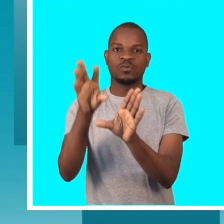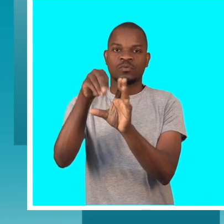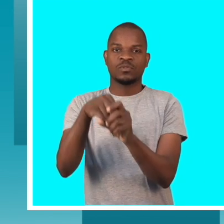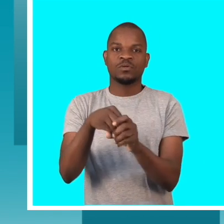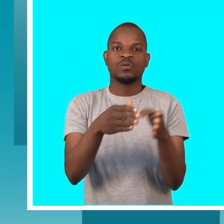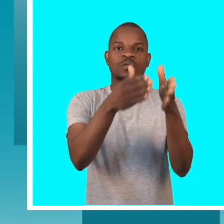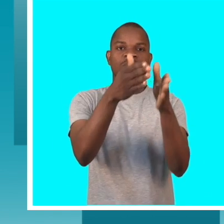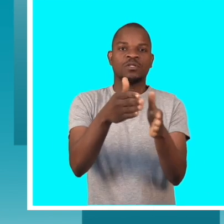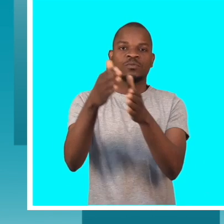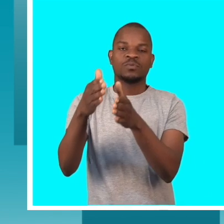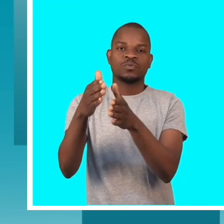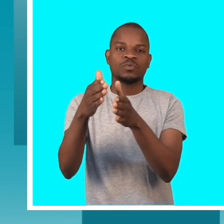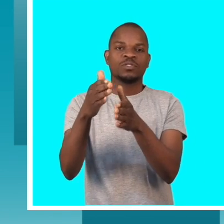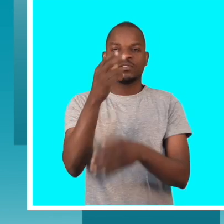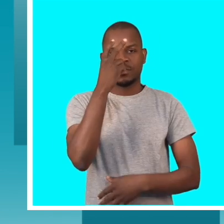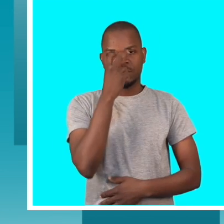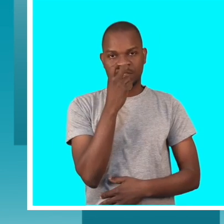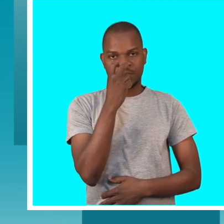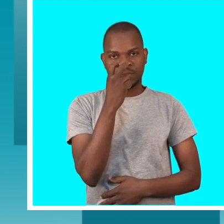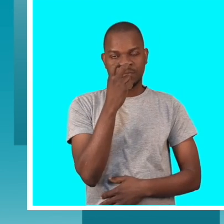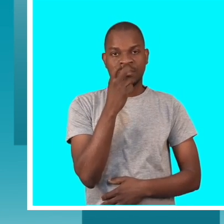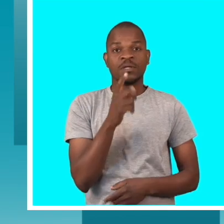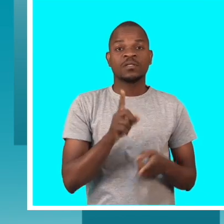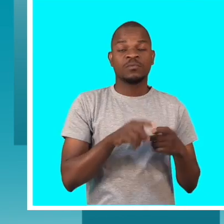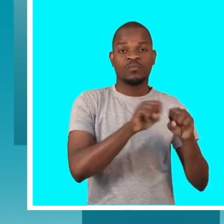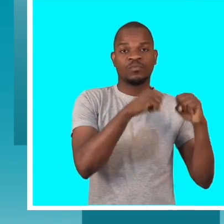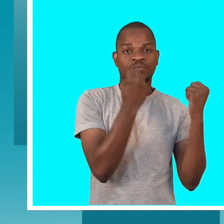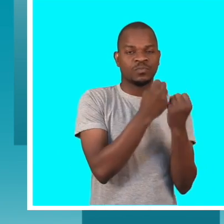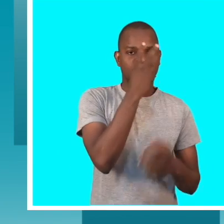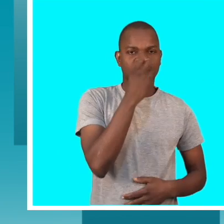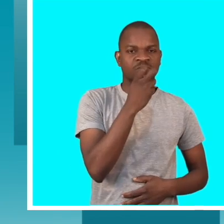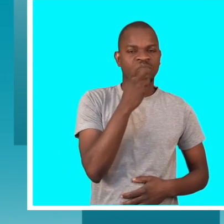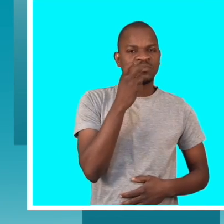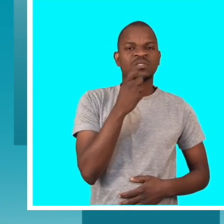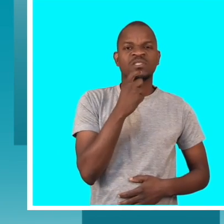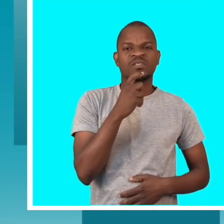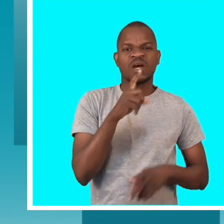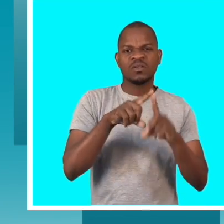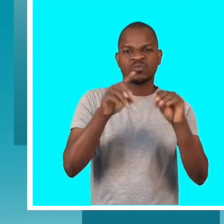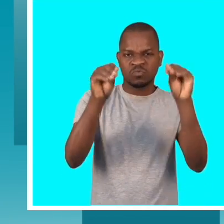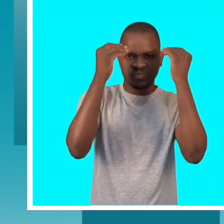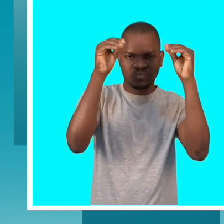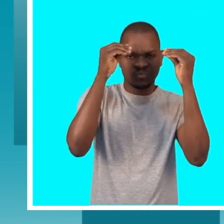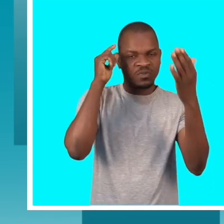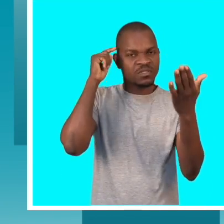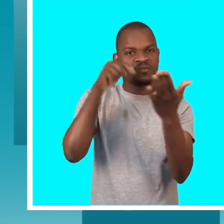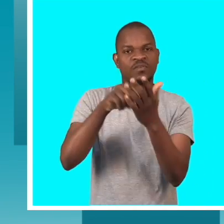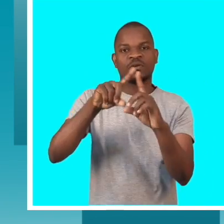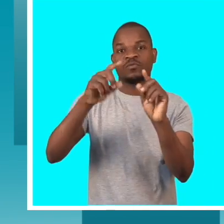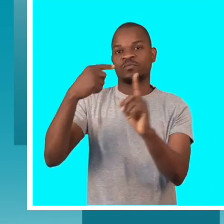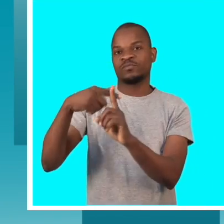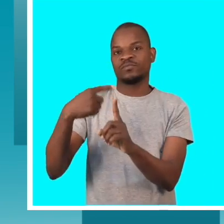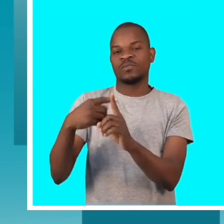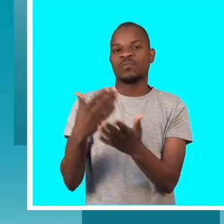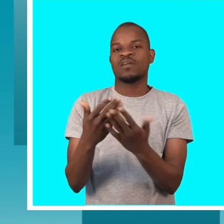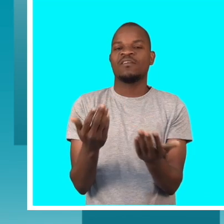inclusão das pessoas com deficiência visual. Para Camo, esta formação é uma avalia, pois vai